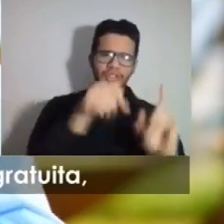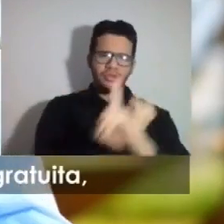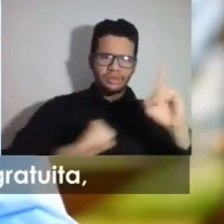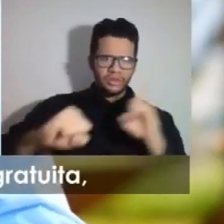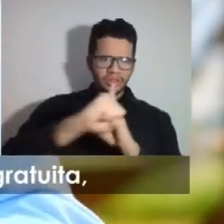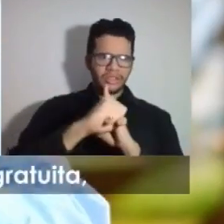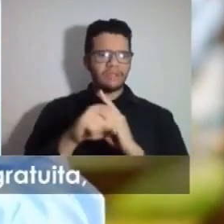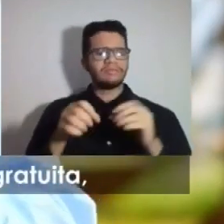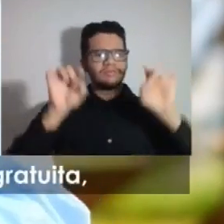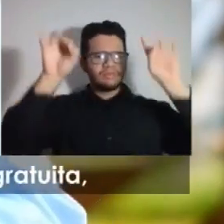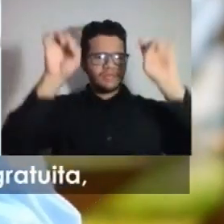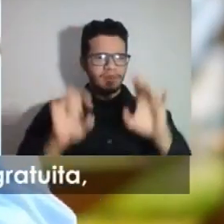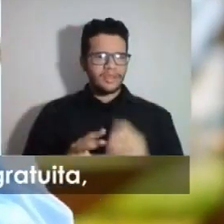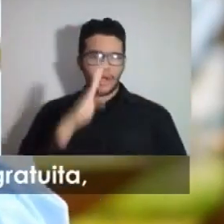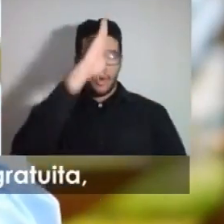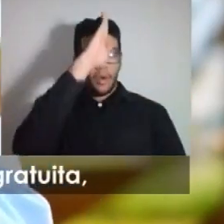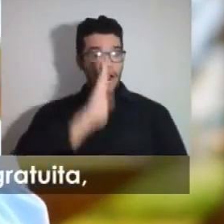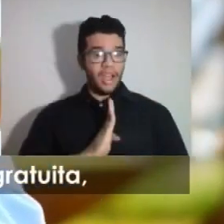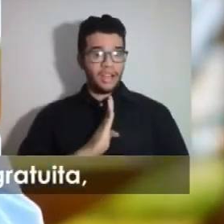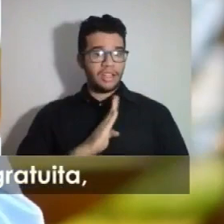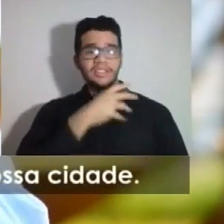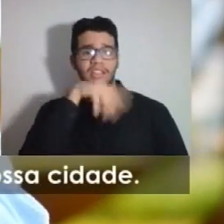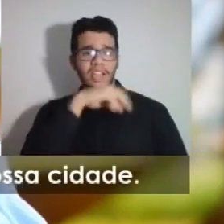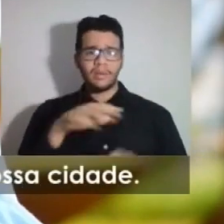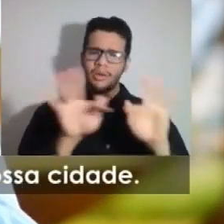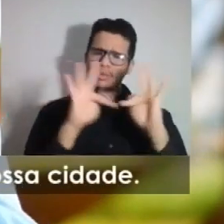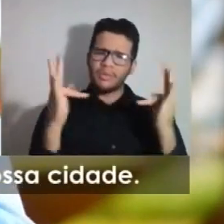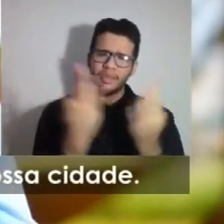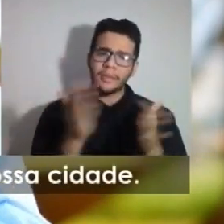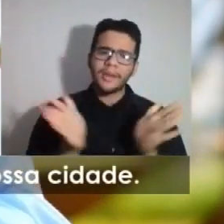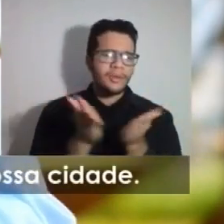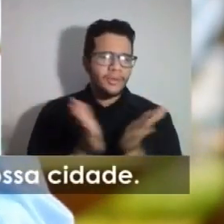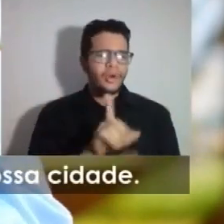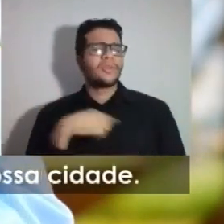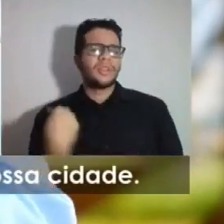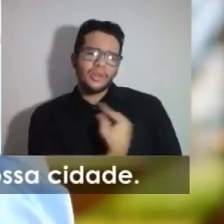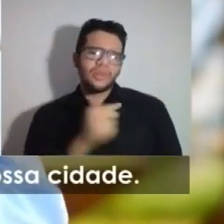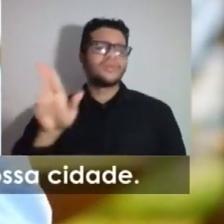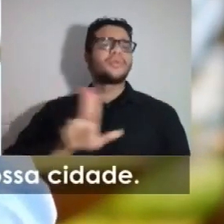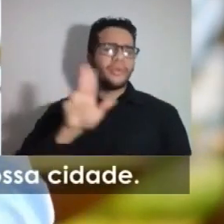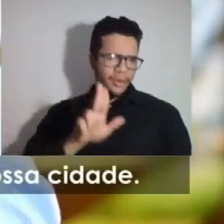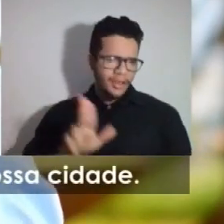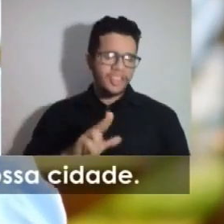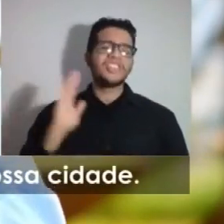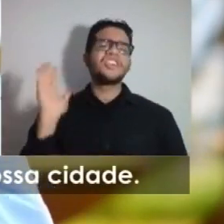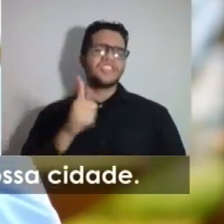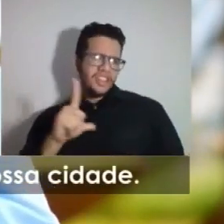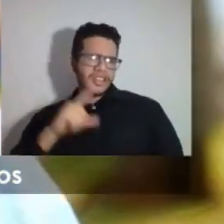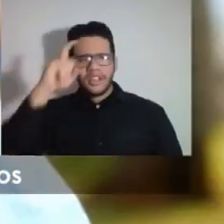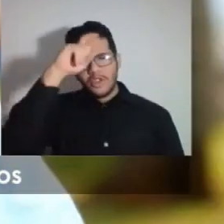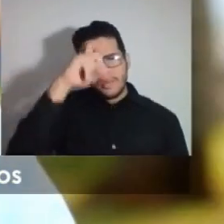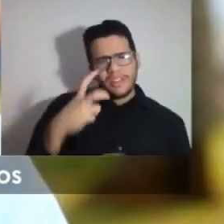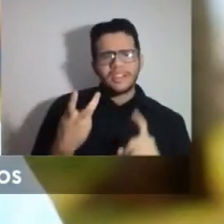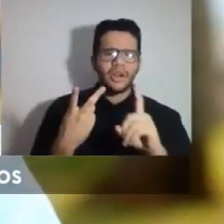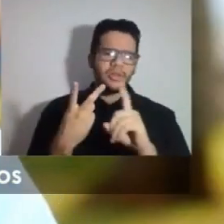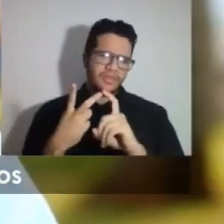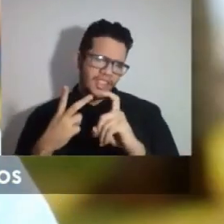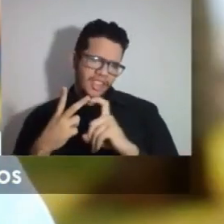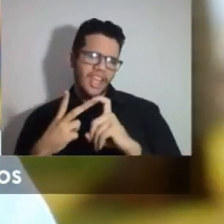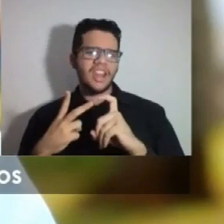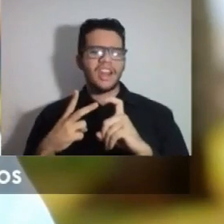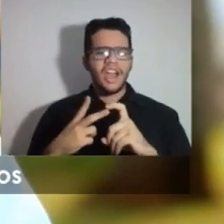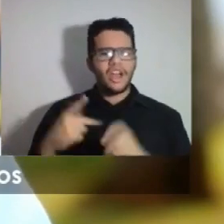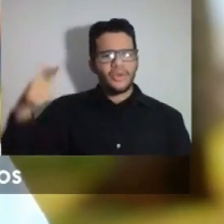viabilizem a castração gratuita para os animais das famílias mais carentes da nossa cidade Já existem